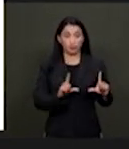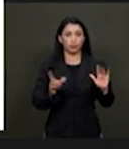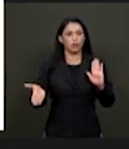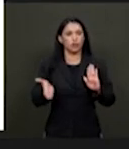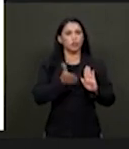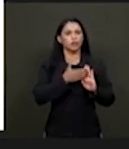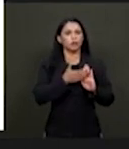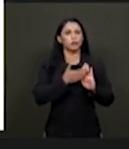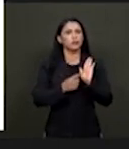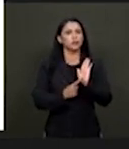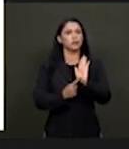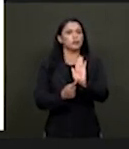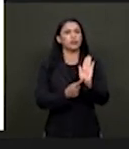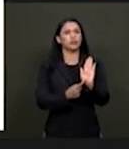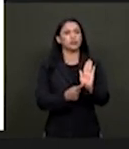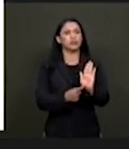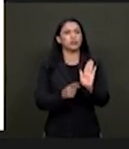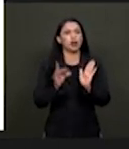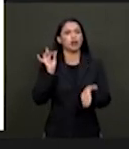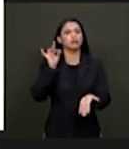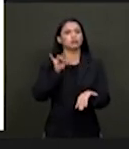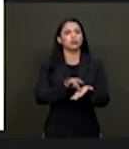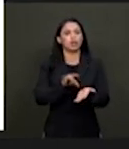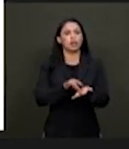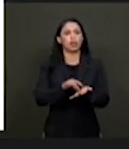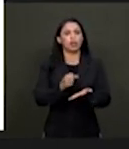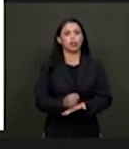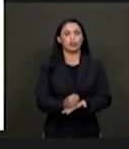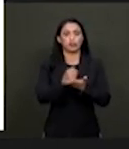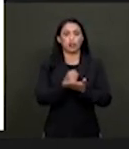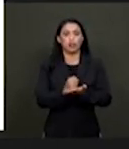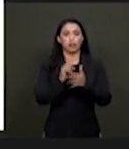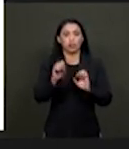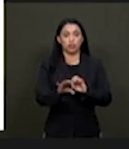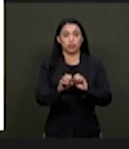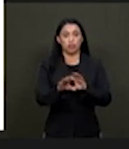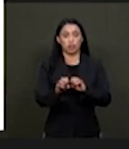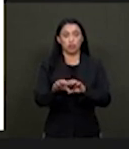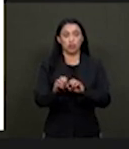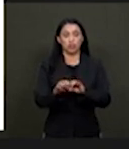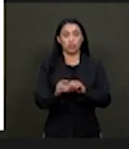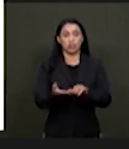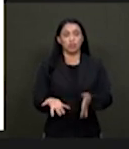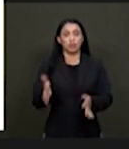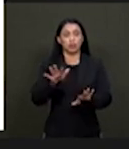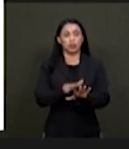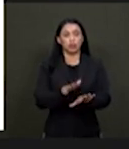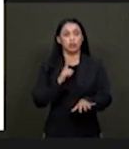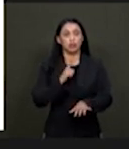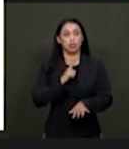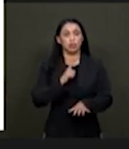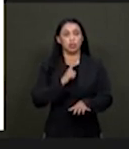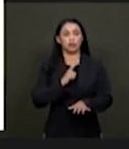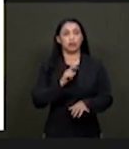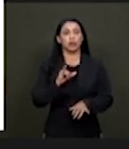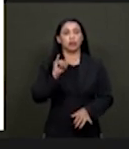Em pauta audiência pública DI 6590, ensino especial. Em documentos, dados de matrículas disponíveis no